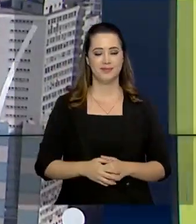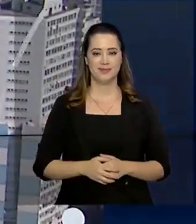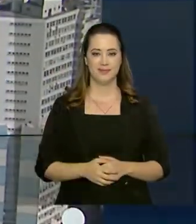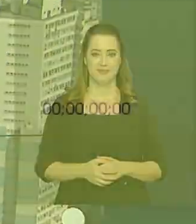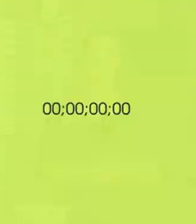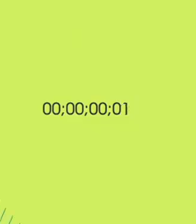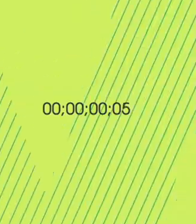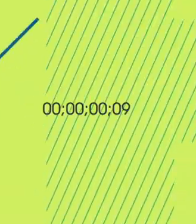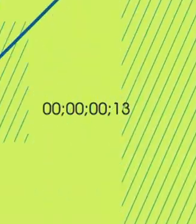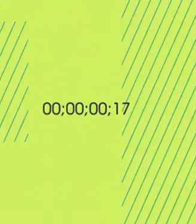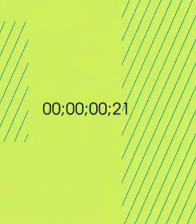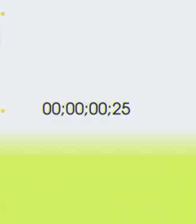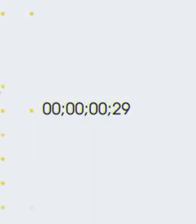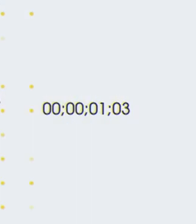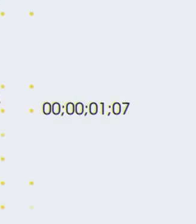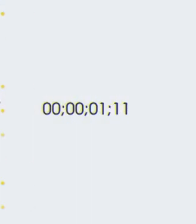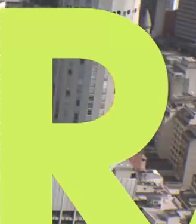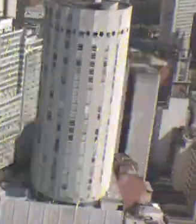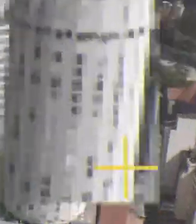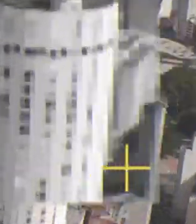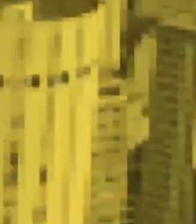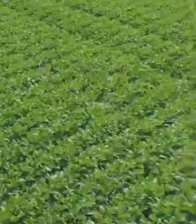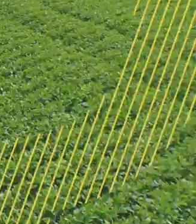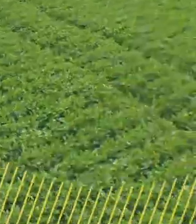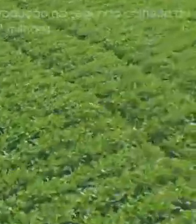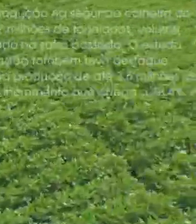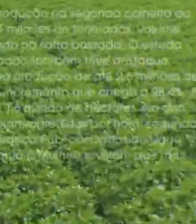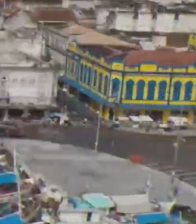Música Música